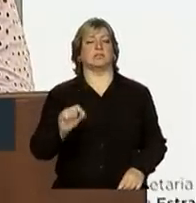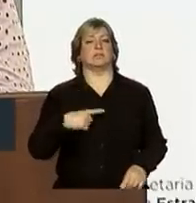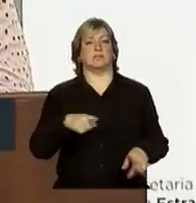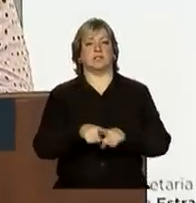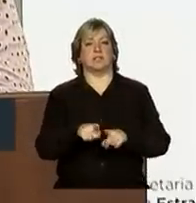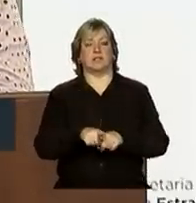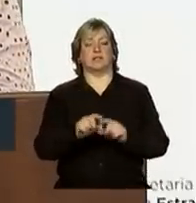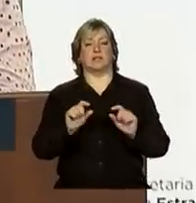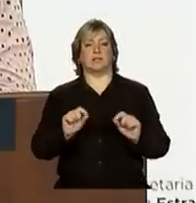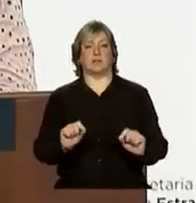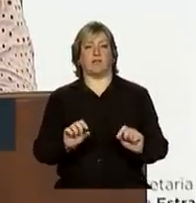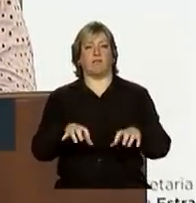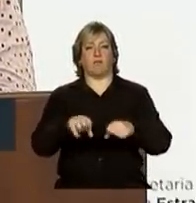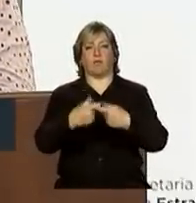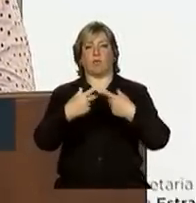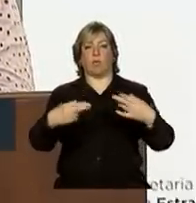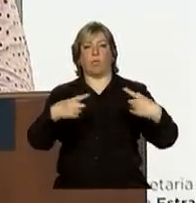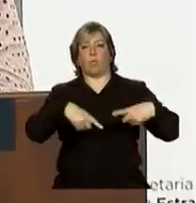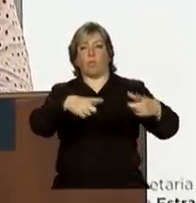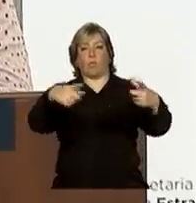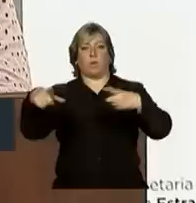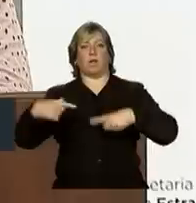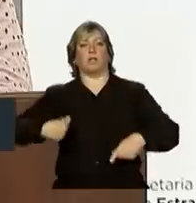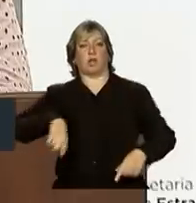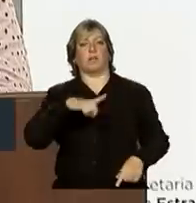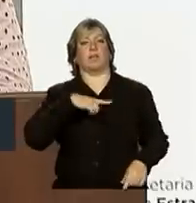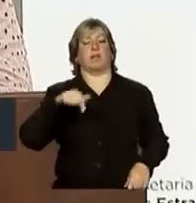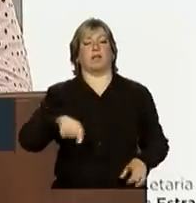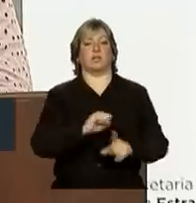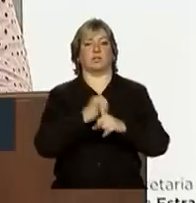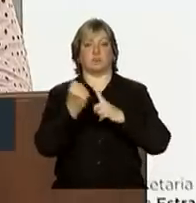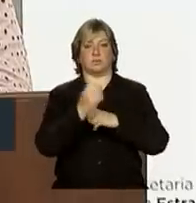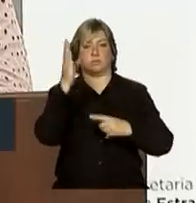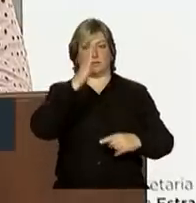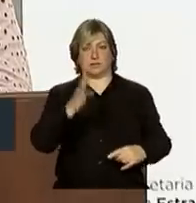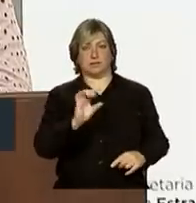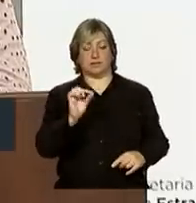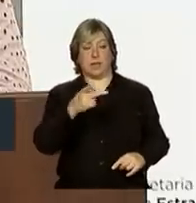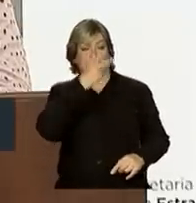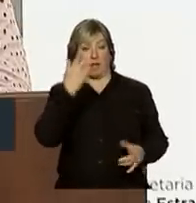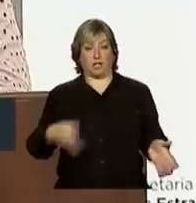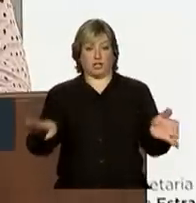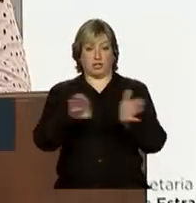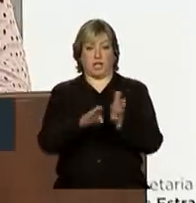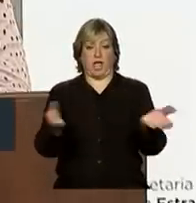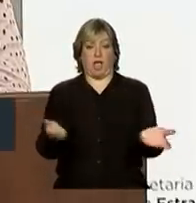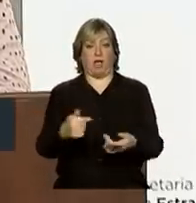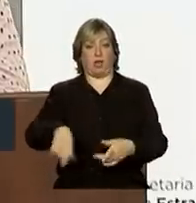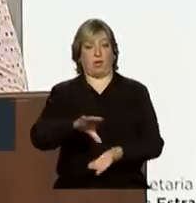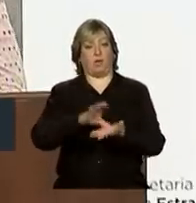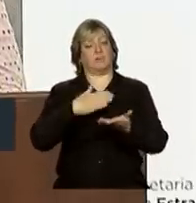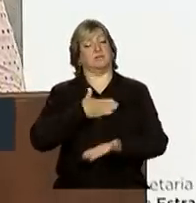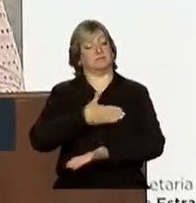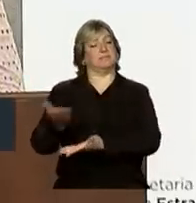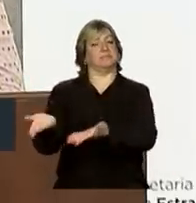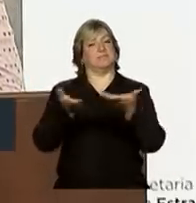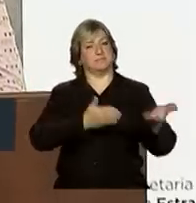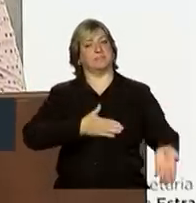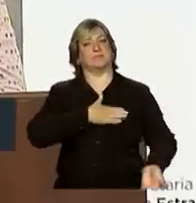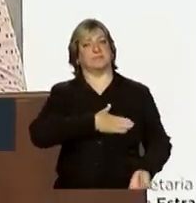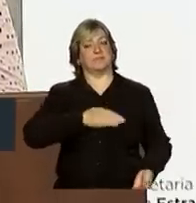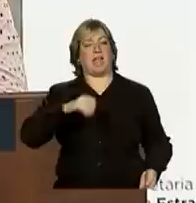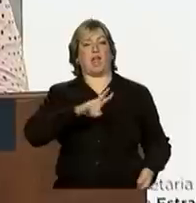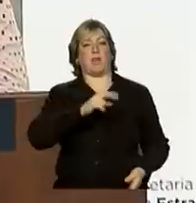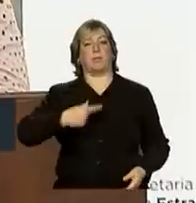que ocupamos na sociedade brasileira. Aos que chegam agora ao Conselho, dou as boas-vindas em nome dos